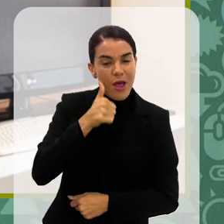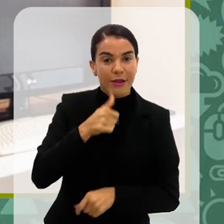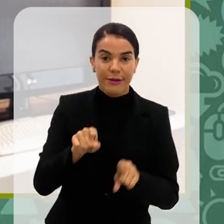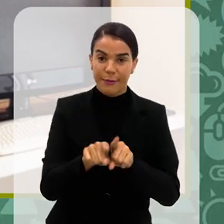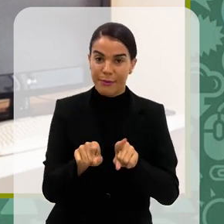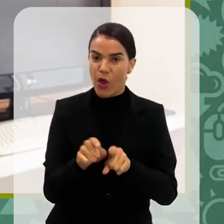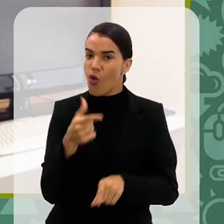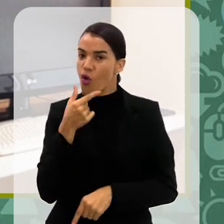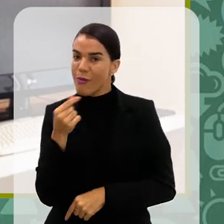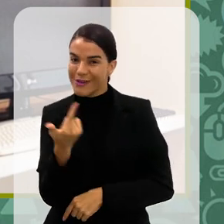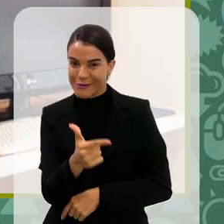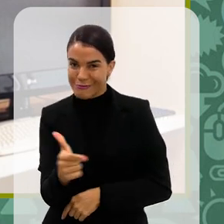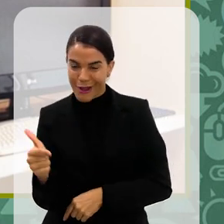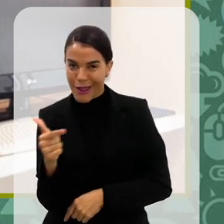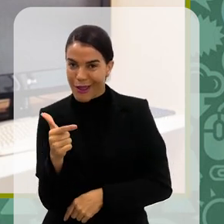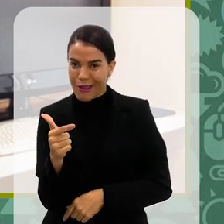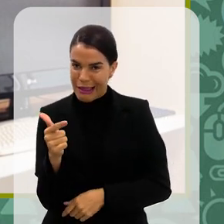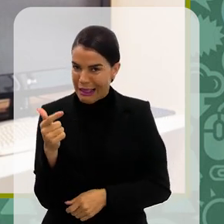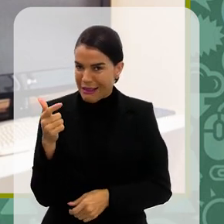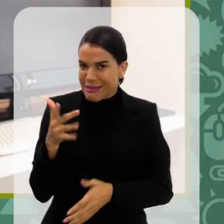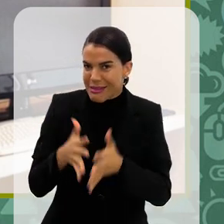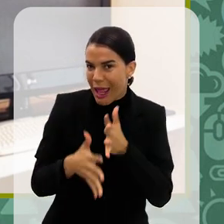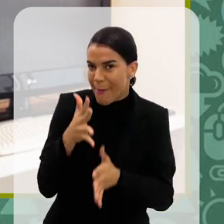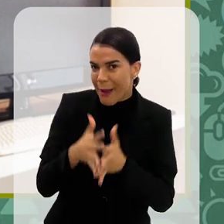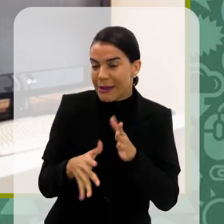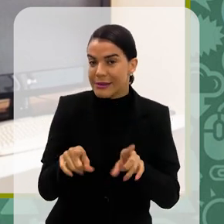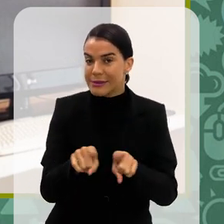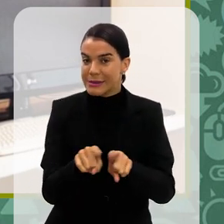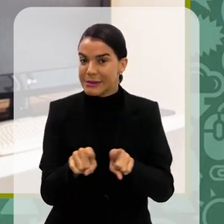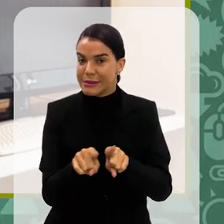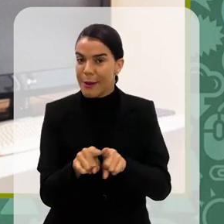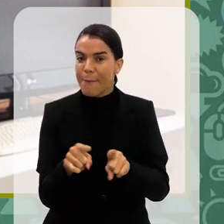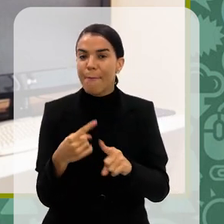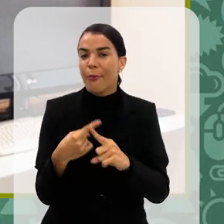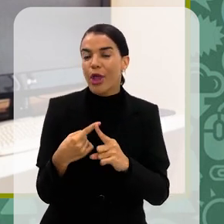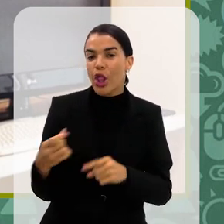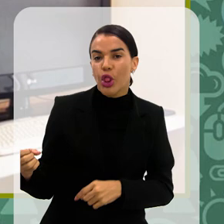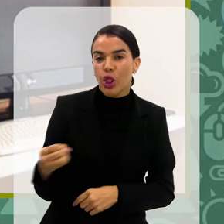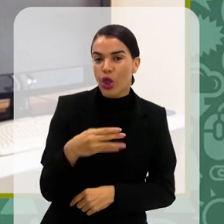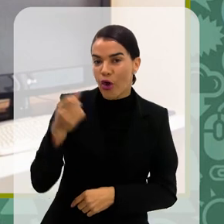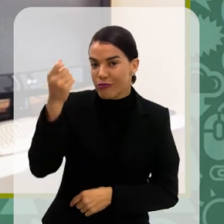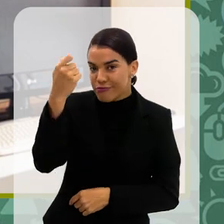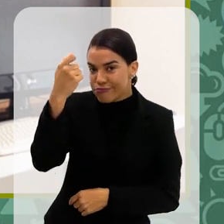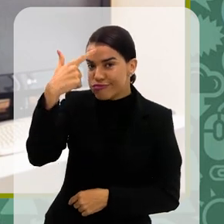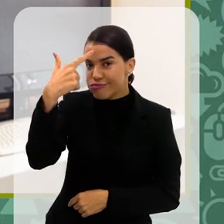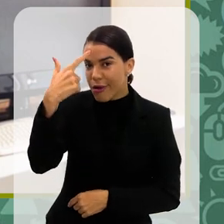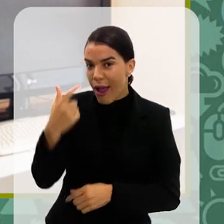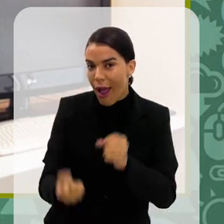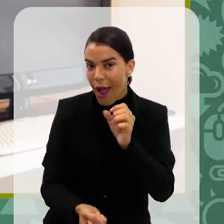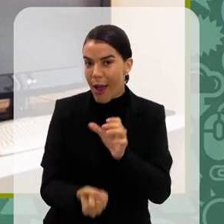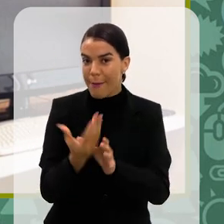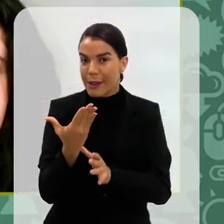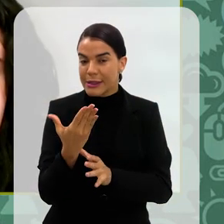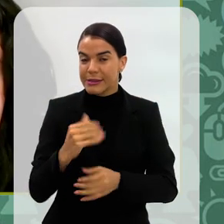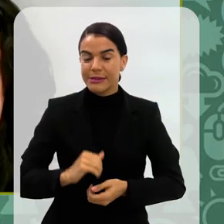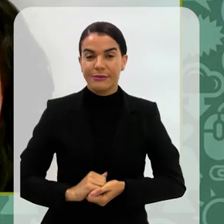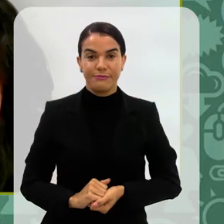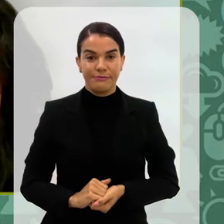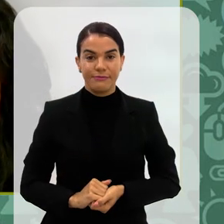ali com os homens. Você acredita que isso acaba atrapalhando também para que novos talentos sejam descobertos? filhos?